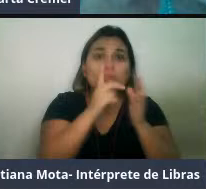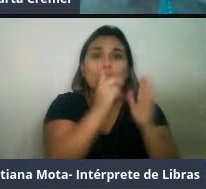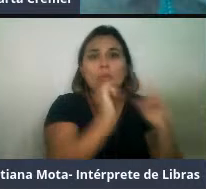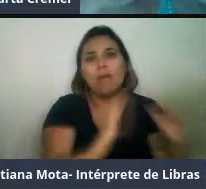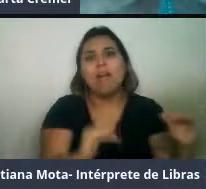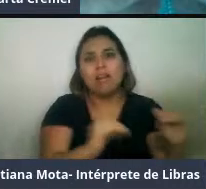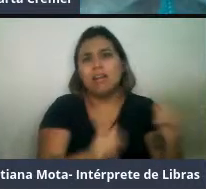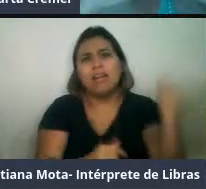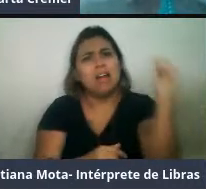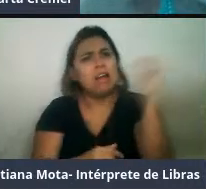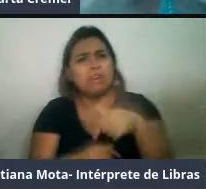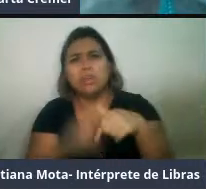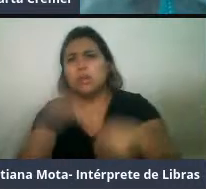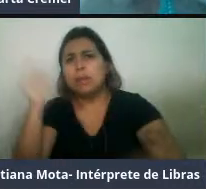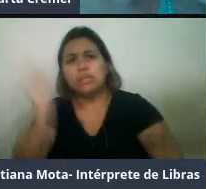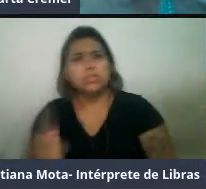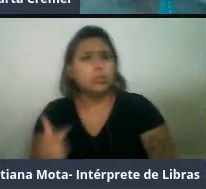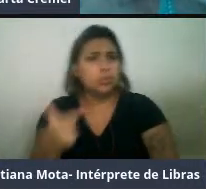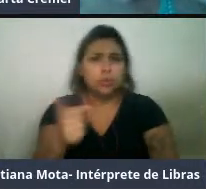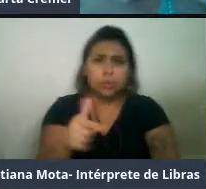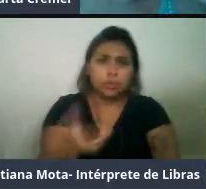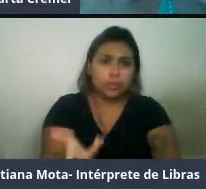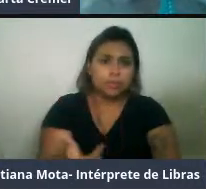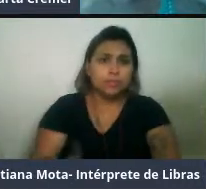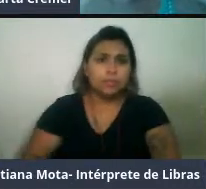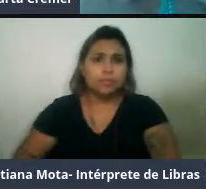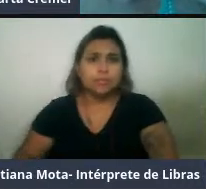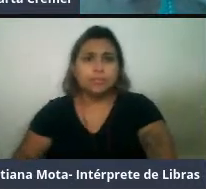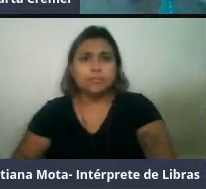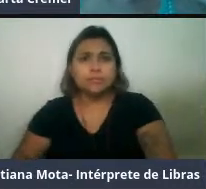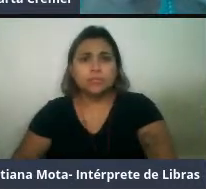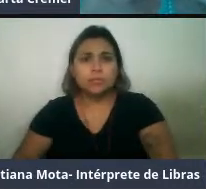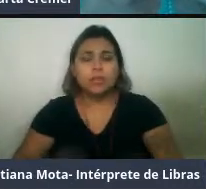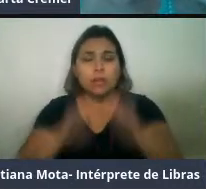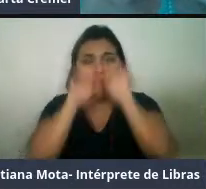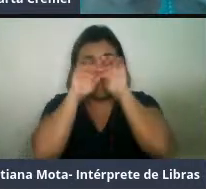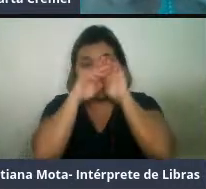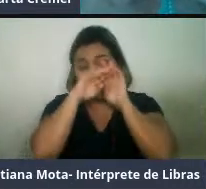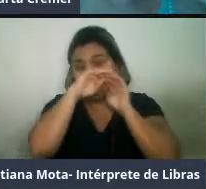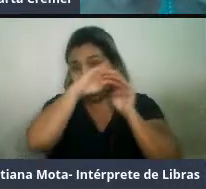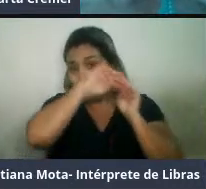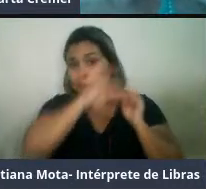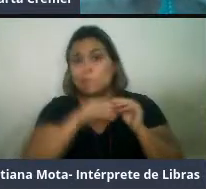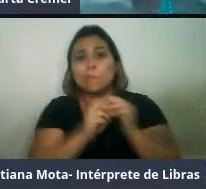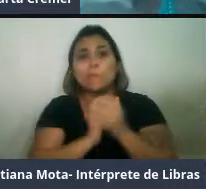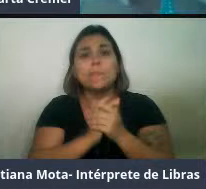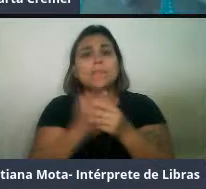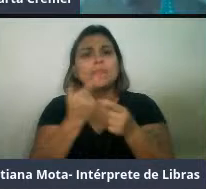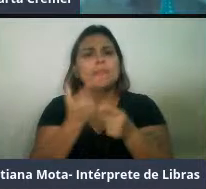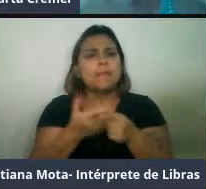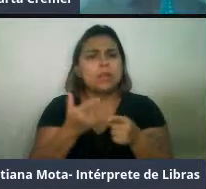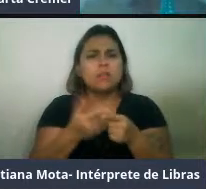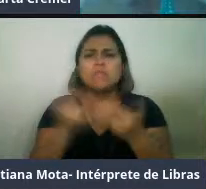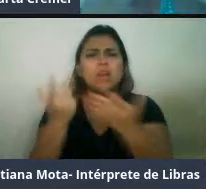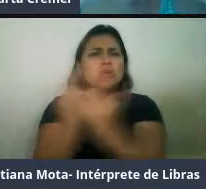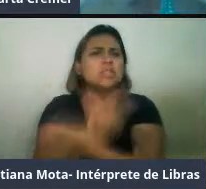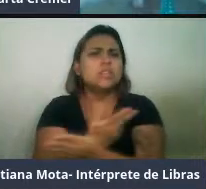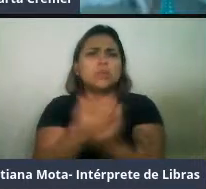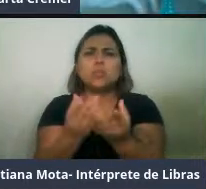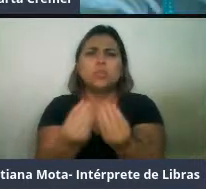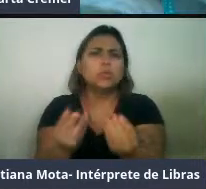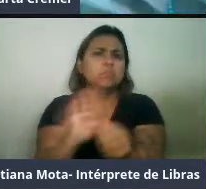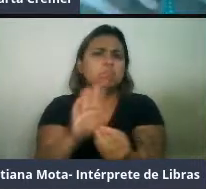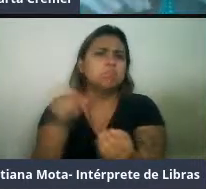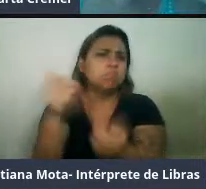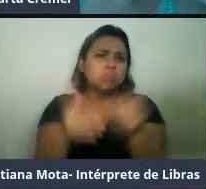mais coloquial para usar a própria Focenide, em parte porque não é, a gente não tem muita ocorrência de Focenas no Brasil,